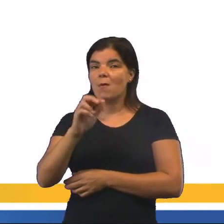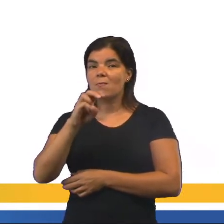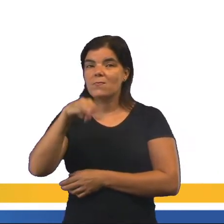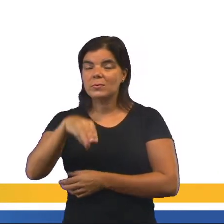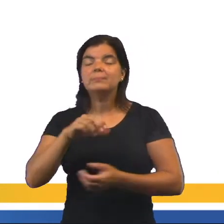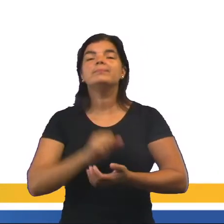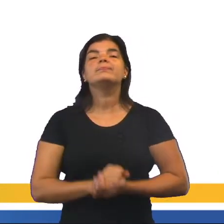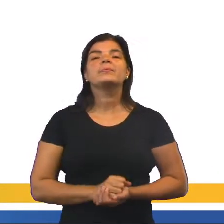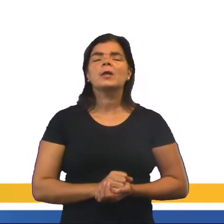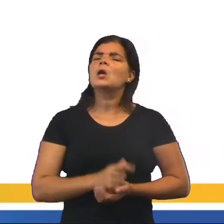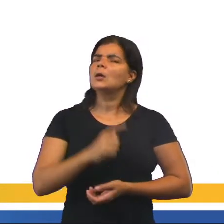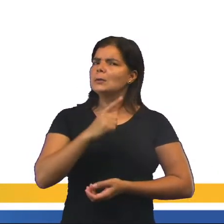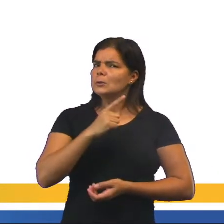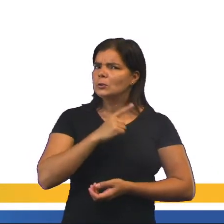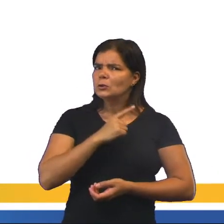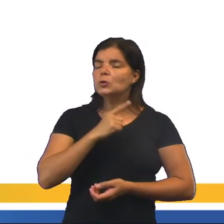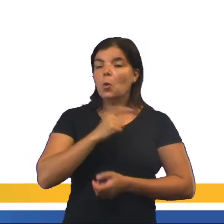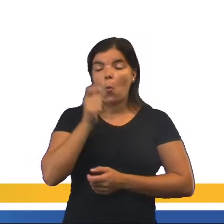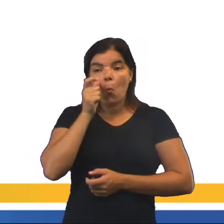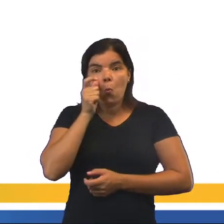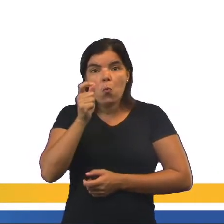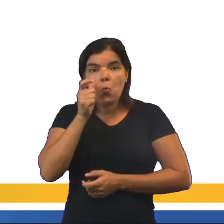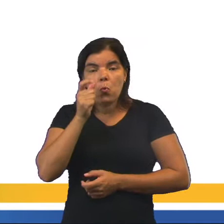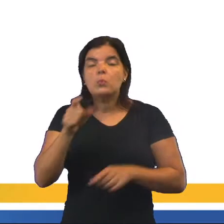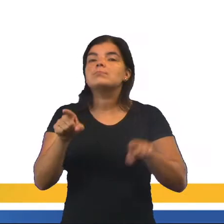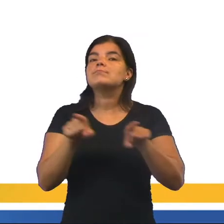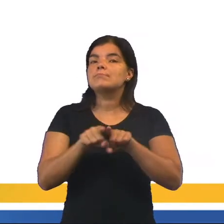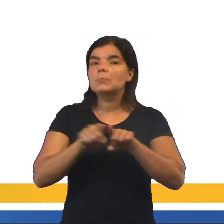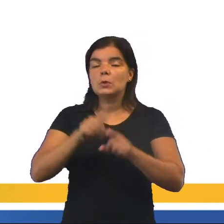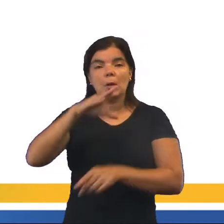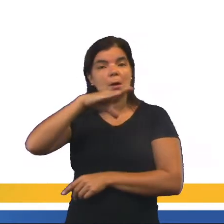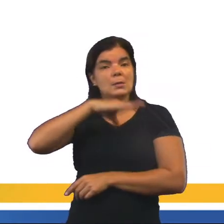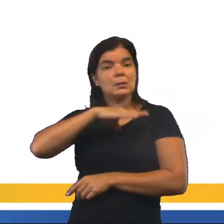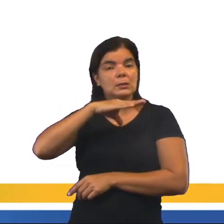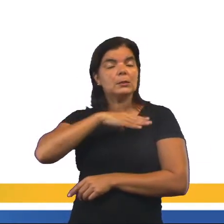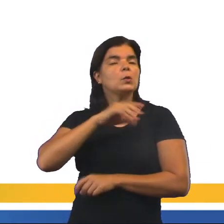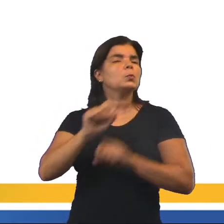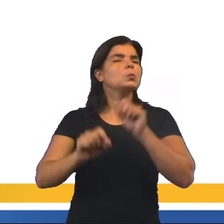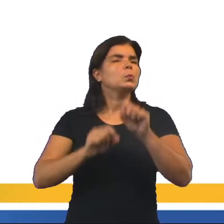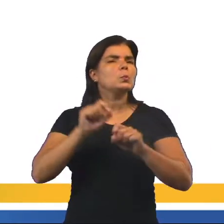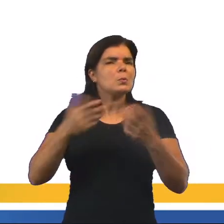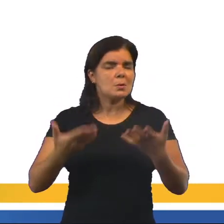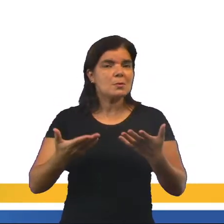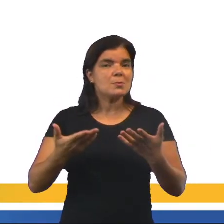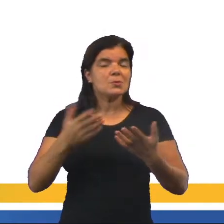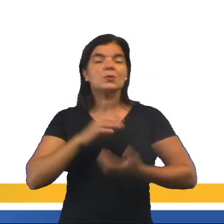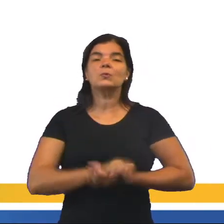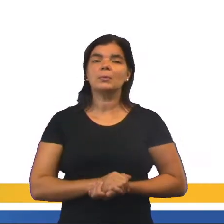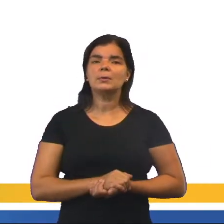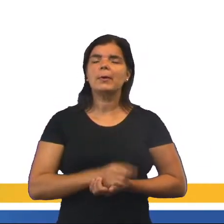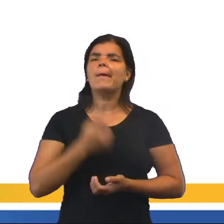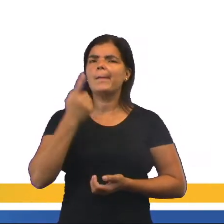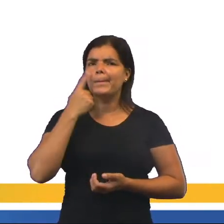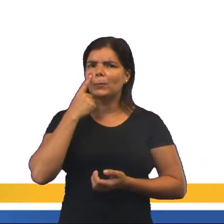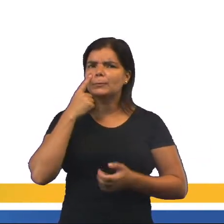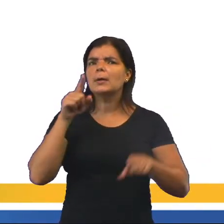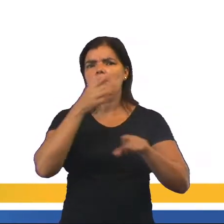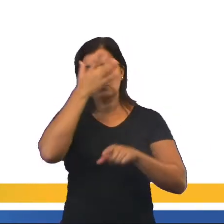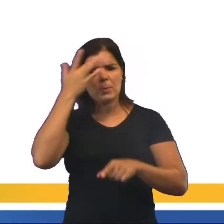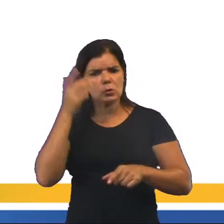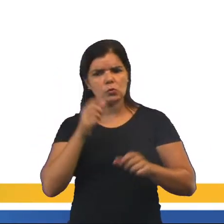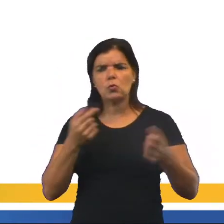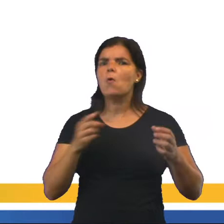haviam lucro com isso, então a cidade acabava sendo bastante movimentada